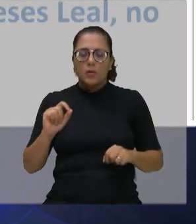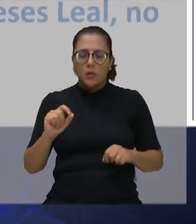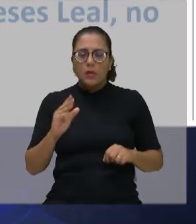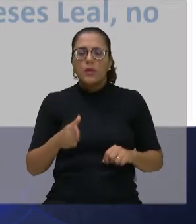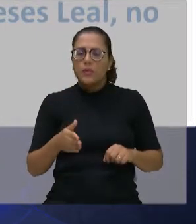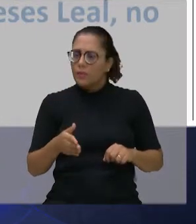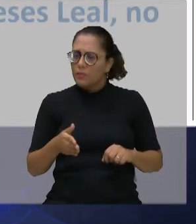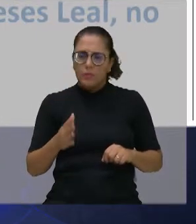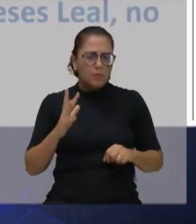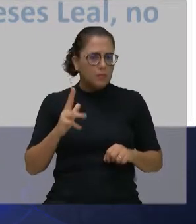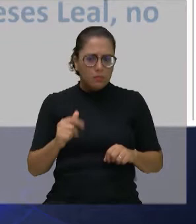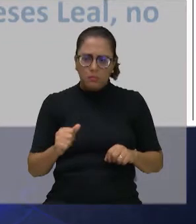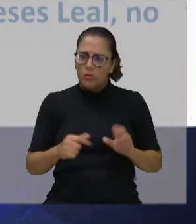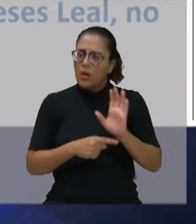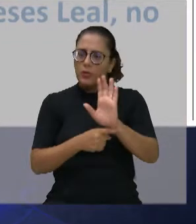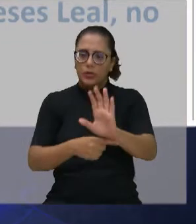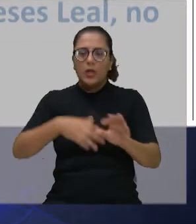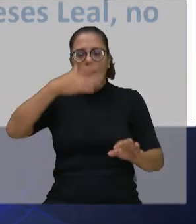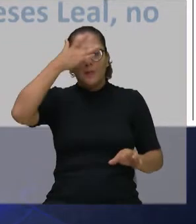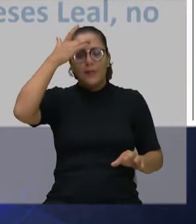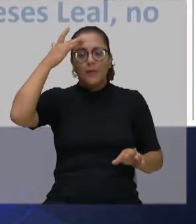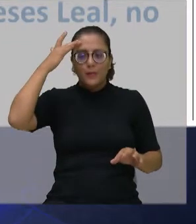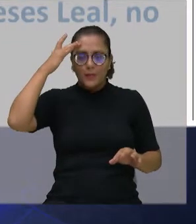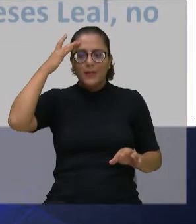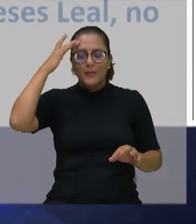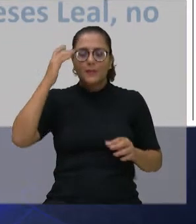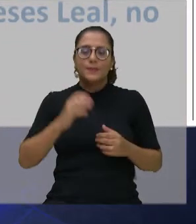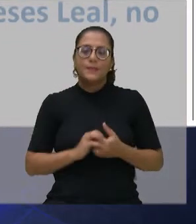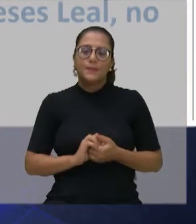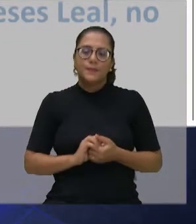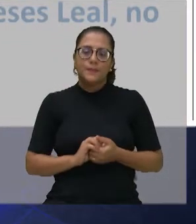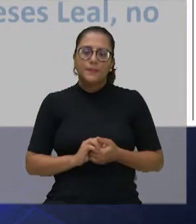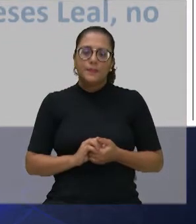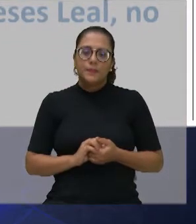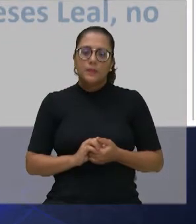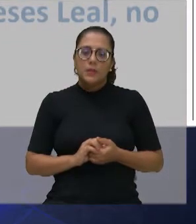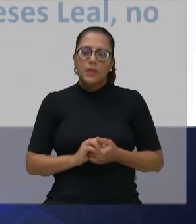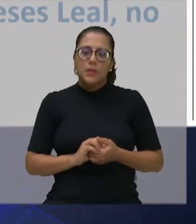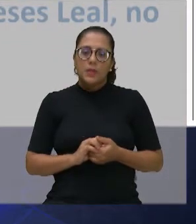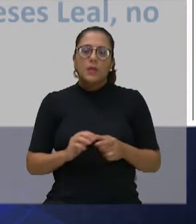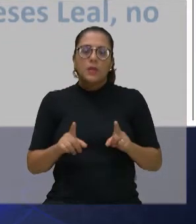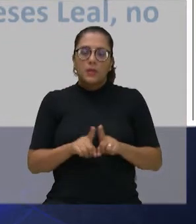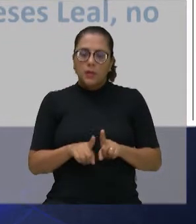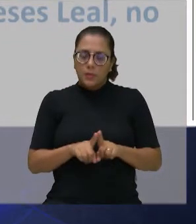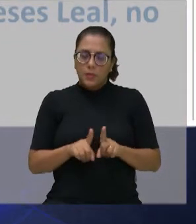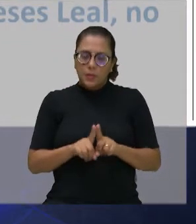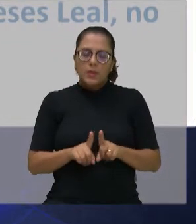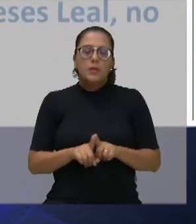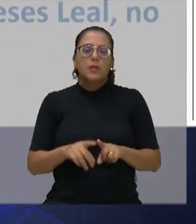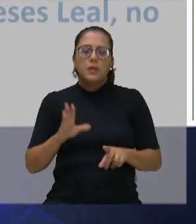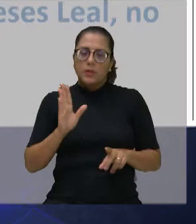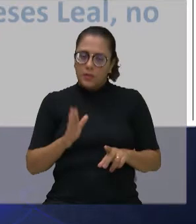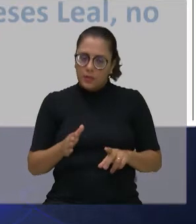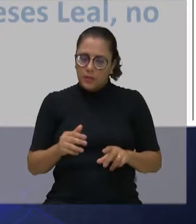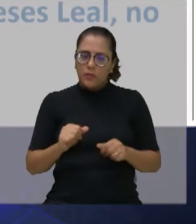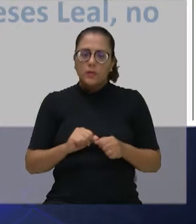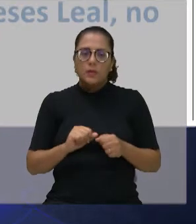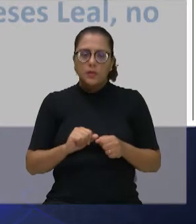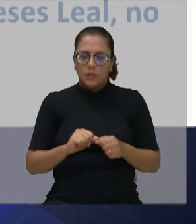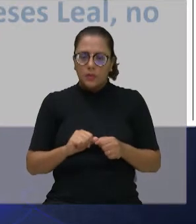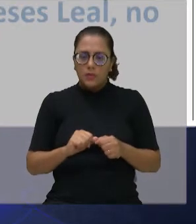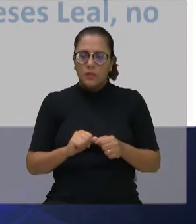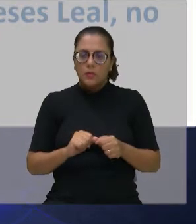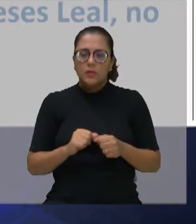atendimento à população. Também um obstáculo, reivindicação antiga dos moradores lá do